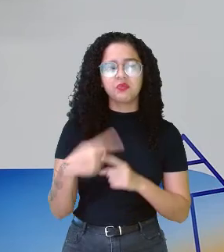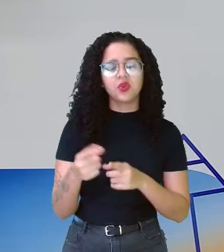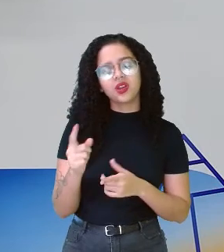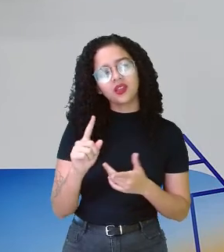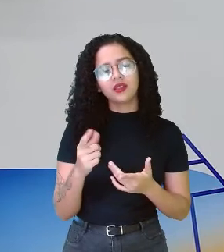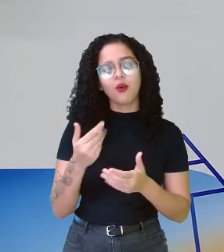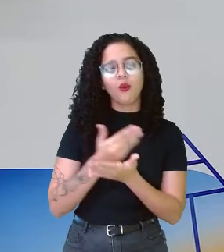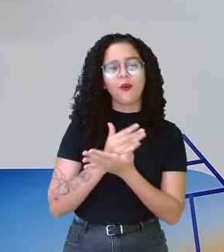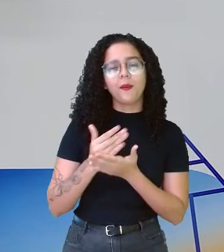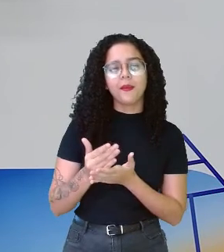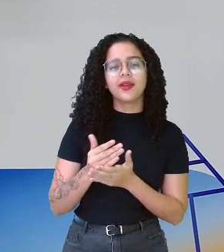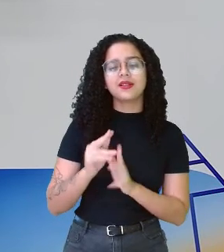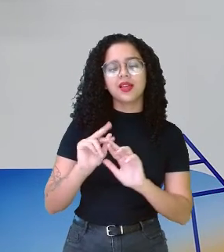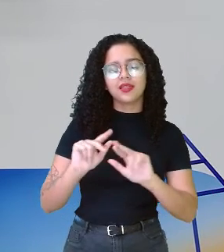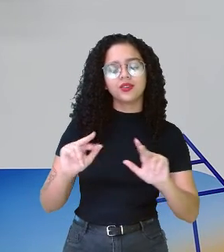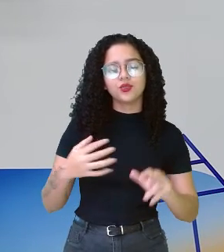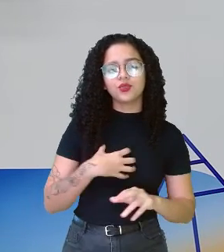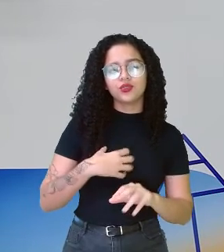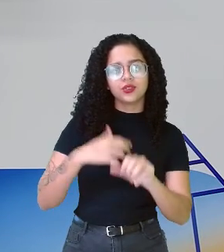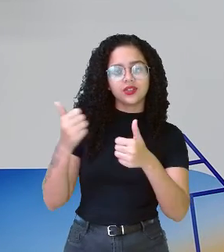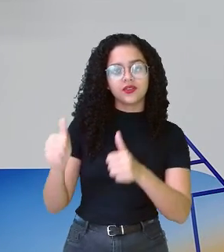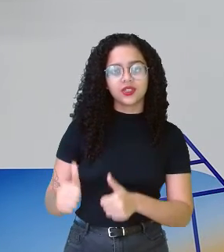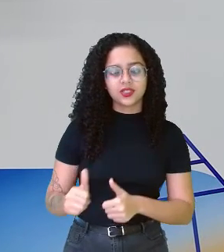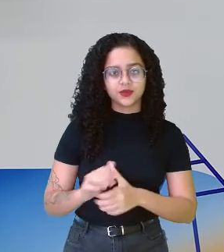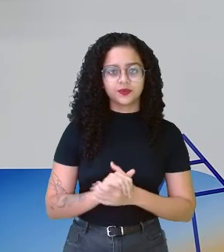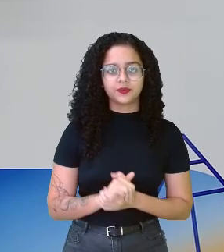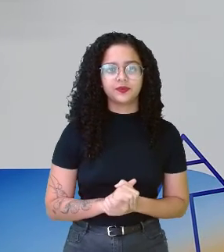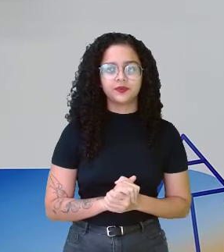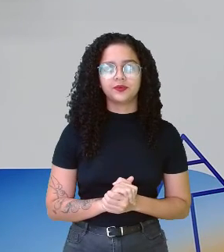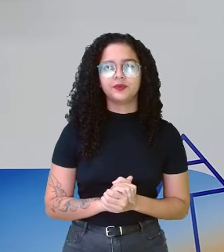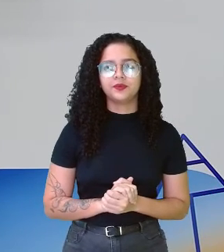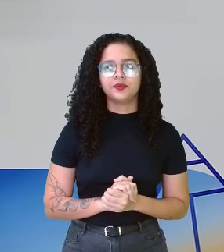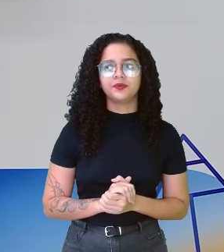não, começar a diversificar essa aprendizagem.